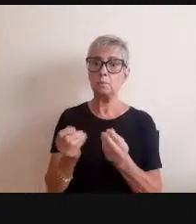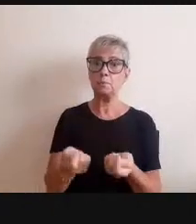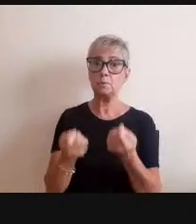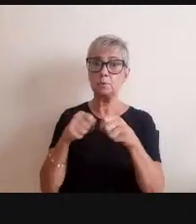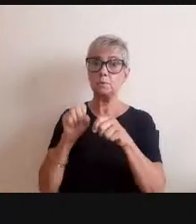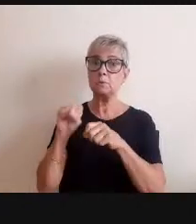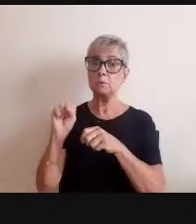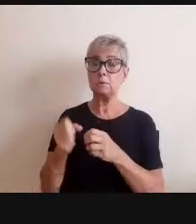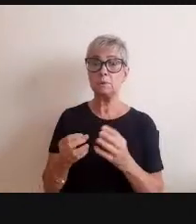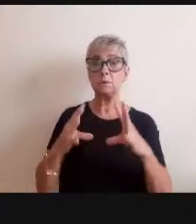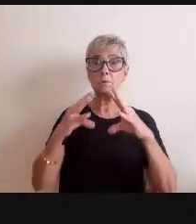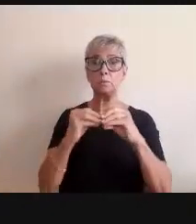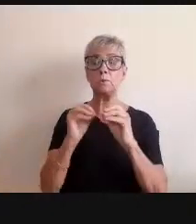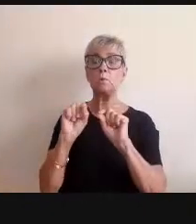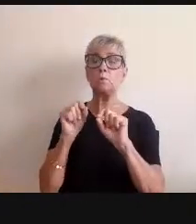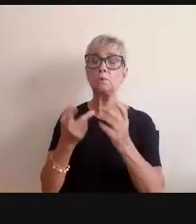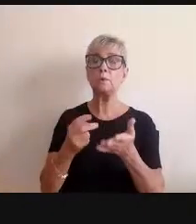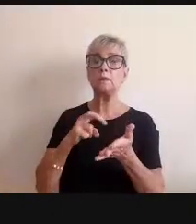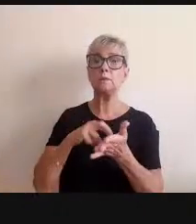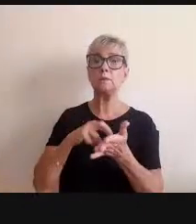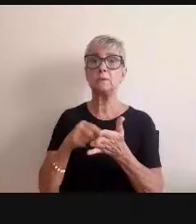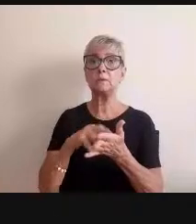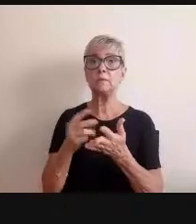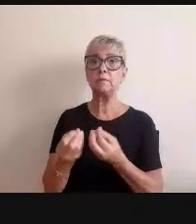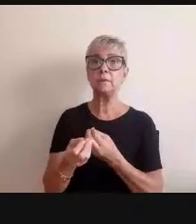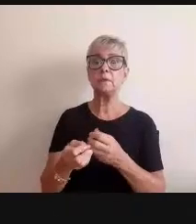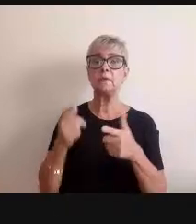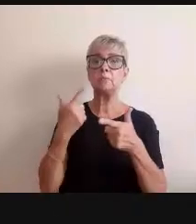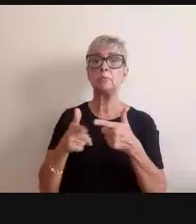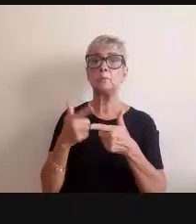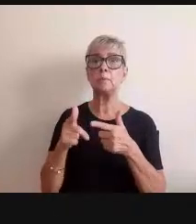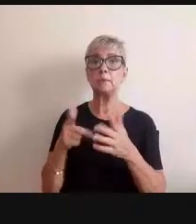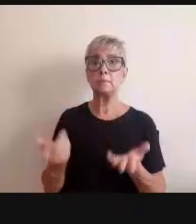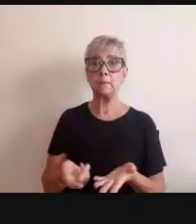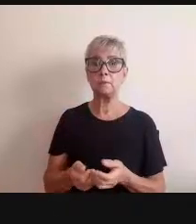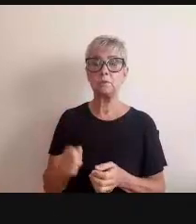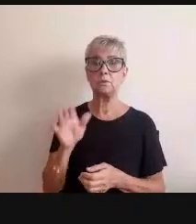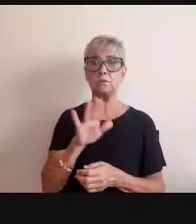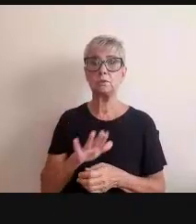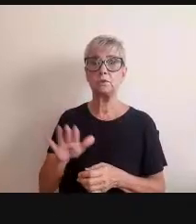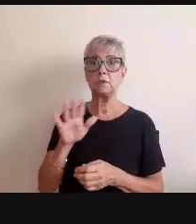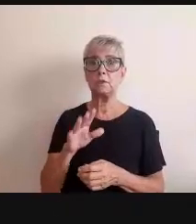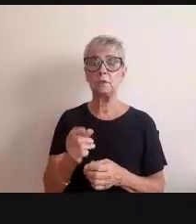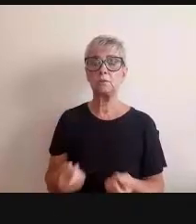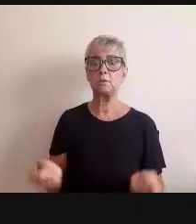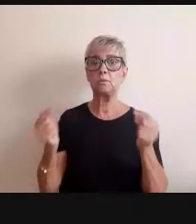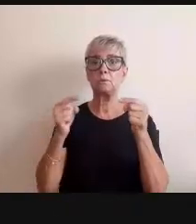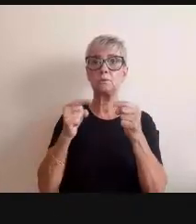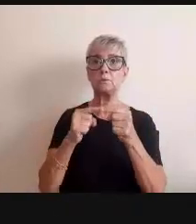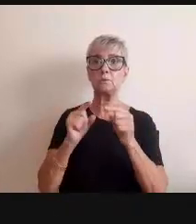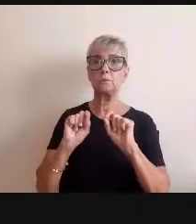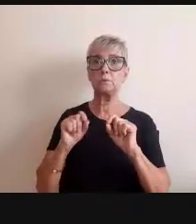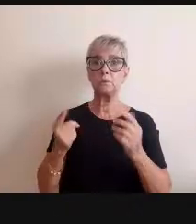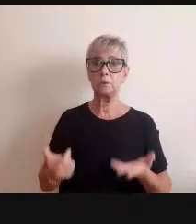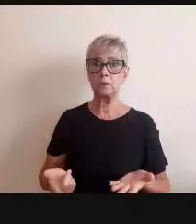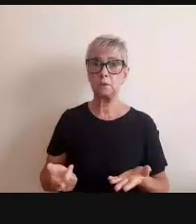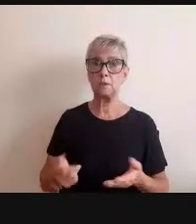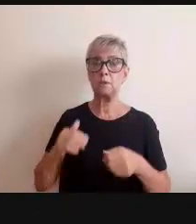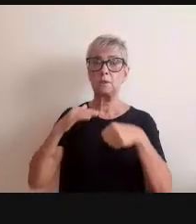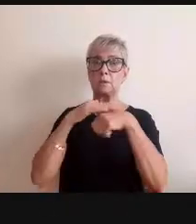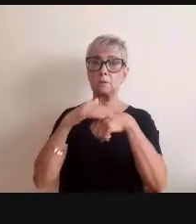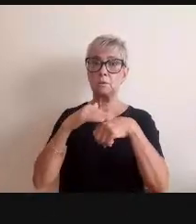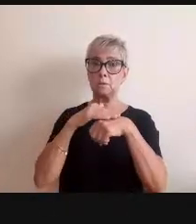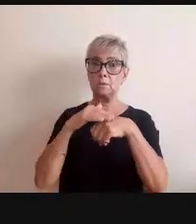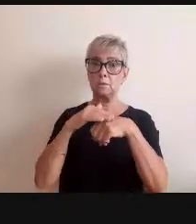que seria as problemáticas e qual o intuito dessa conversa